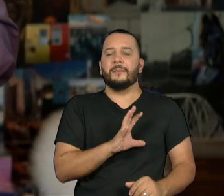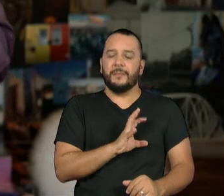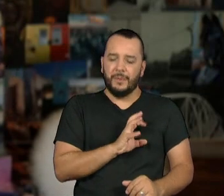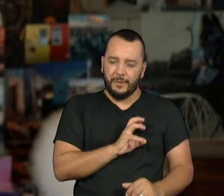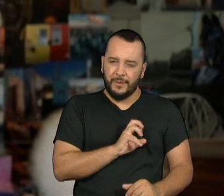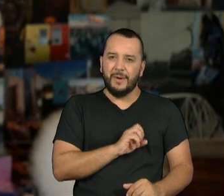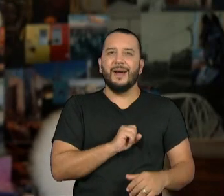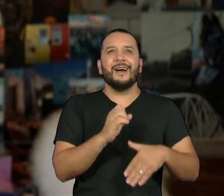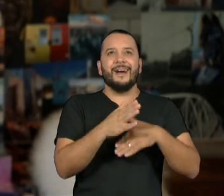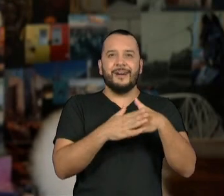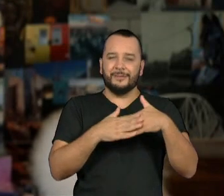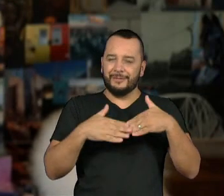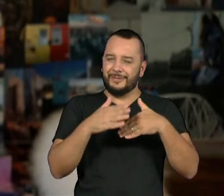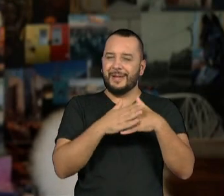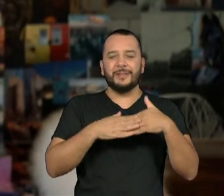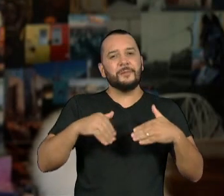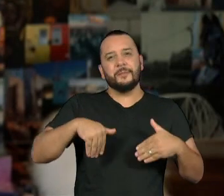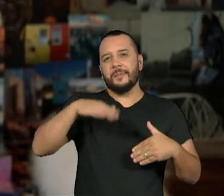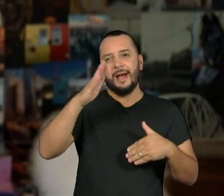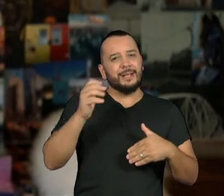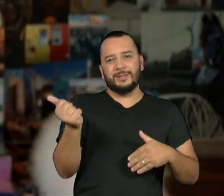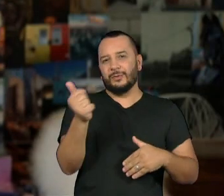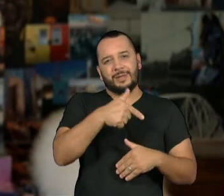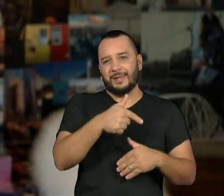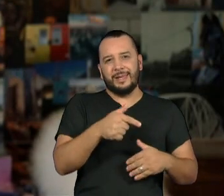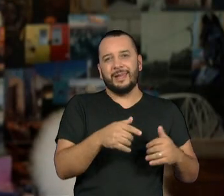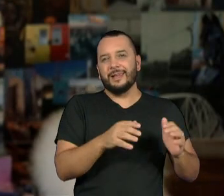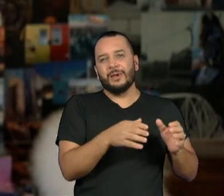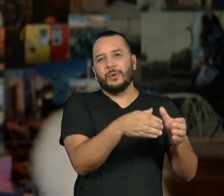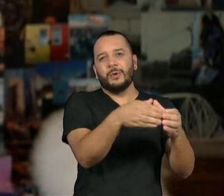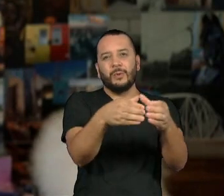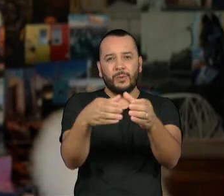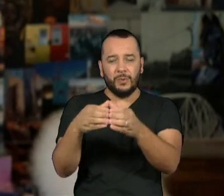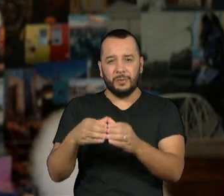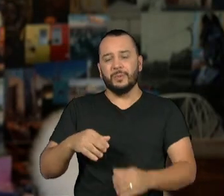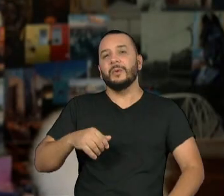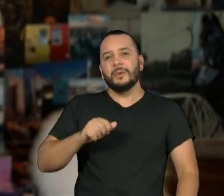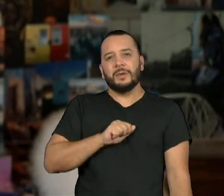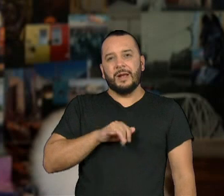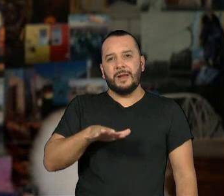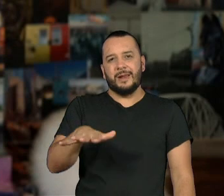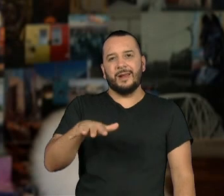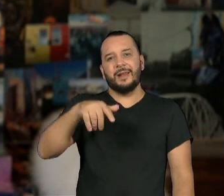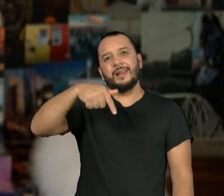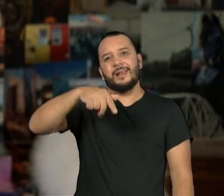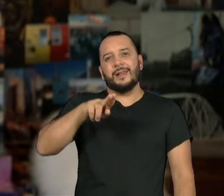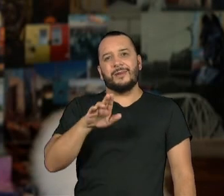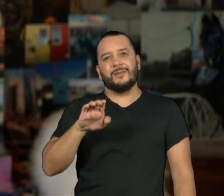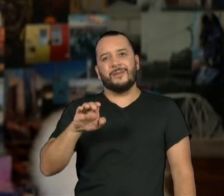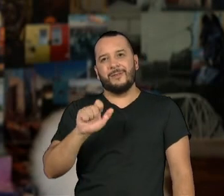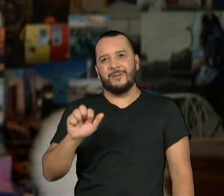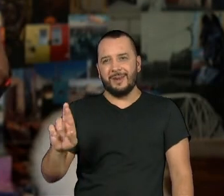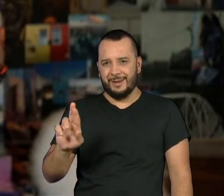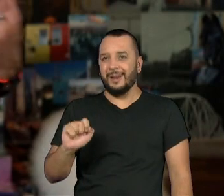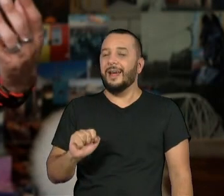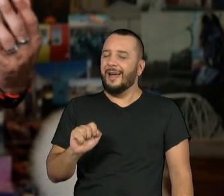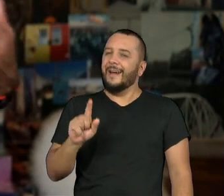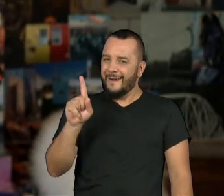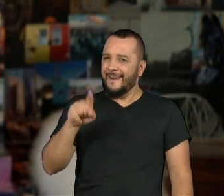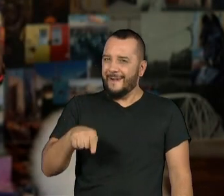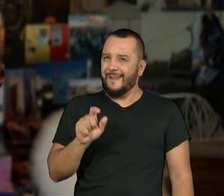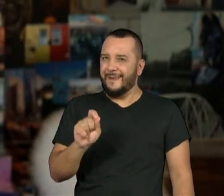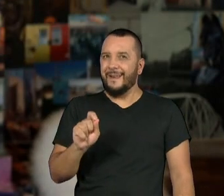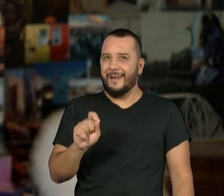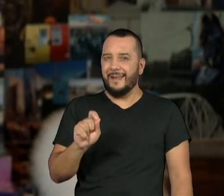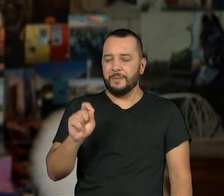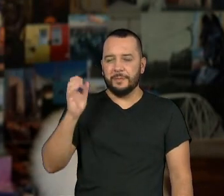muito além de tudo isso. Olha, a expressão queer, então, ela é manifestada